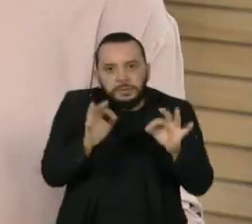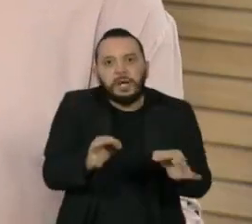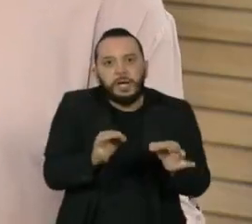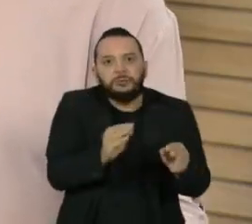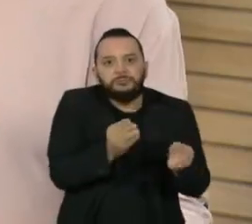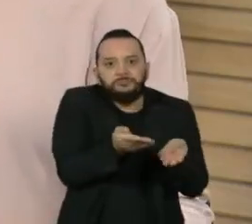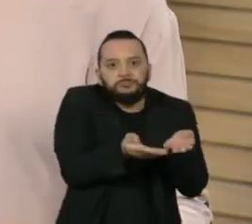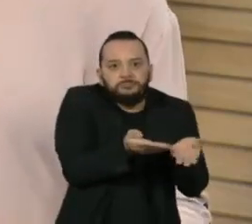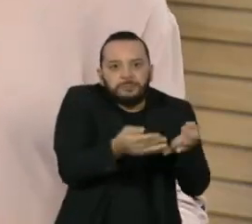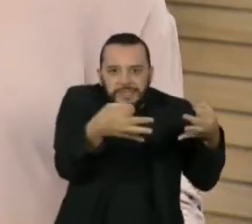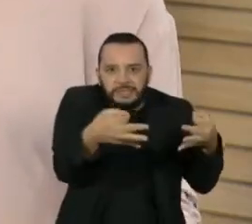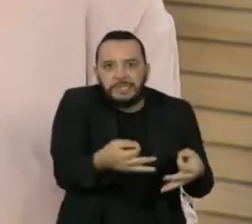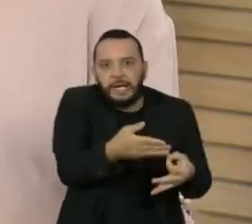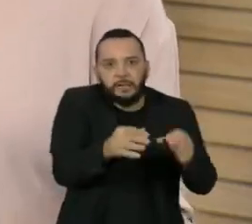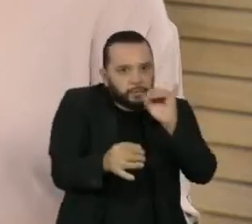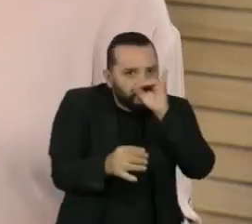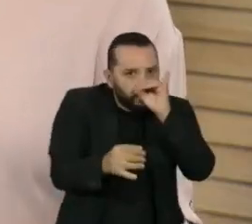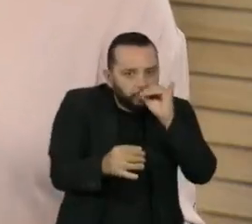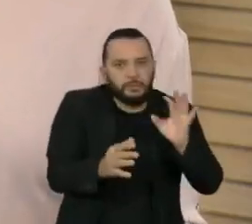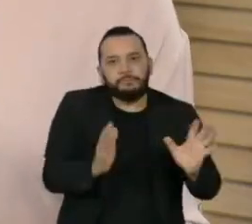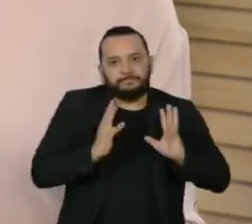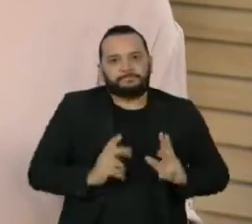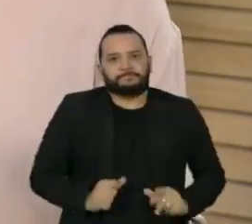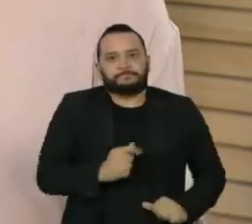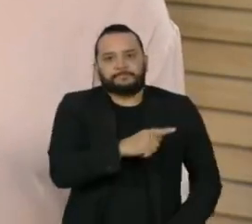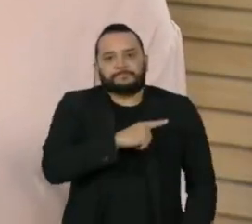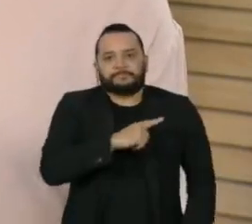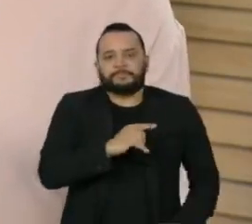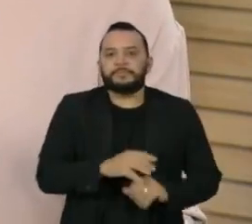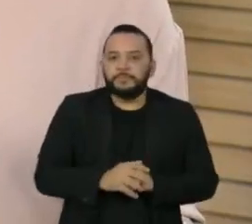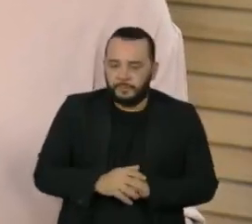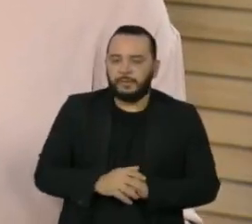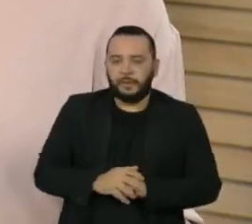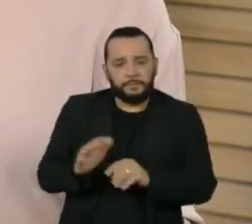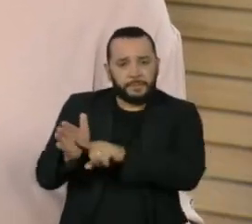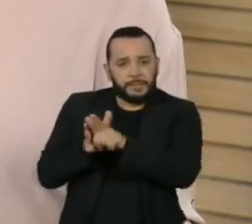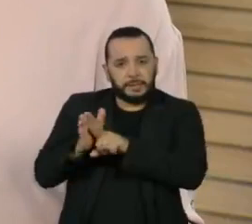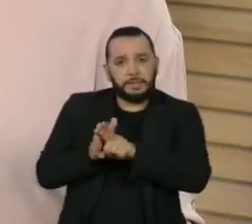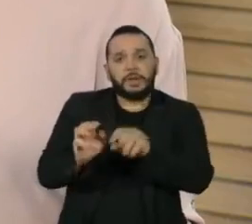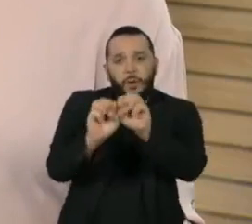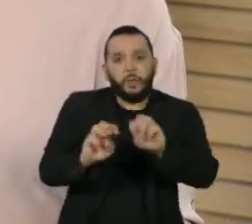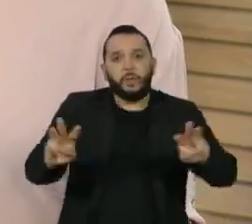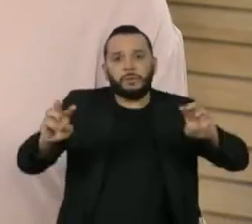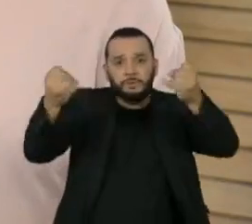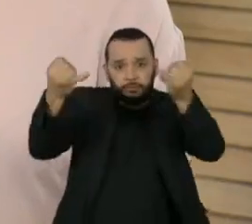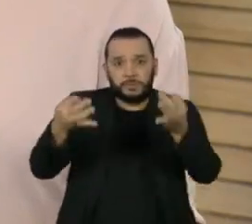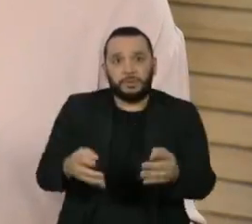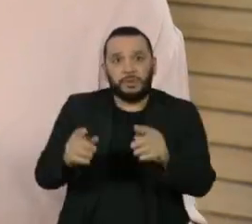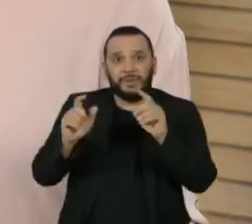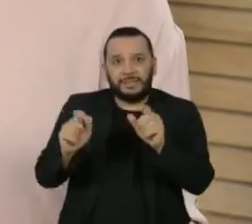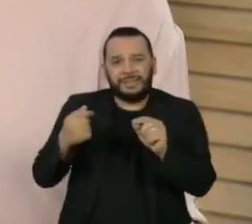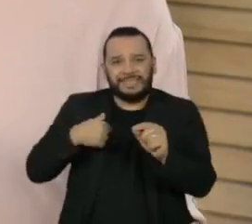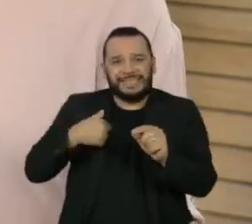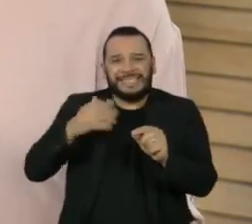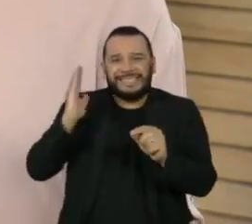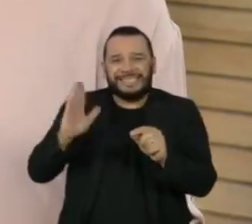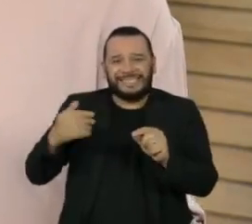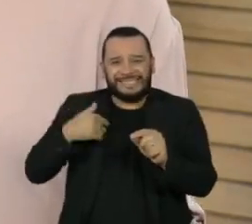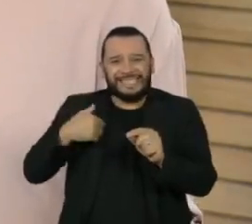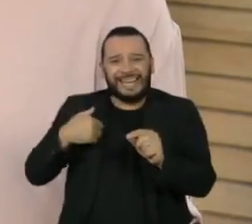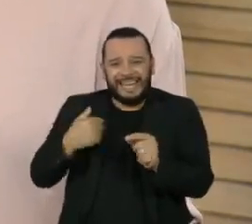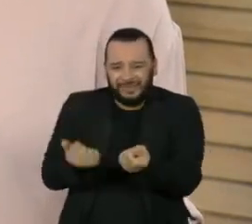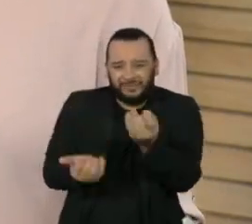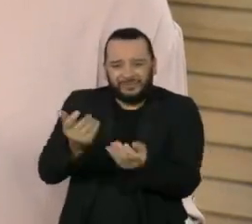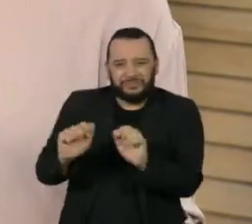Um estudo das Nações Unidas, divulgado hoje, afirma que o volume de produção de combustíveis fósseis previsto para